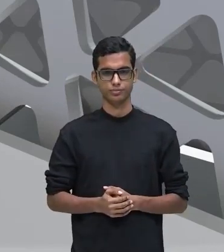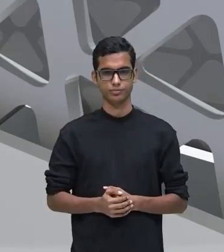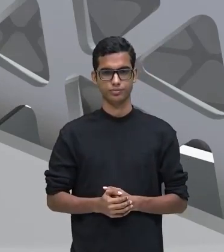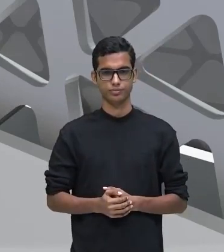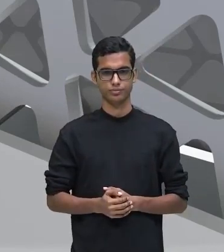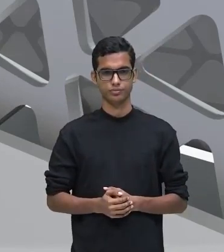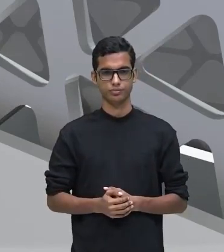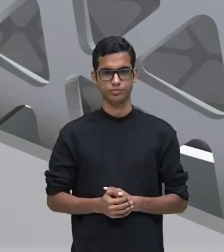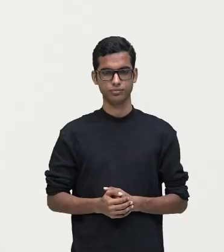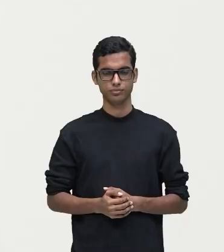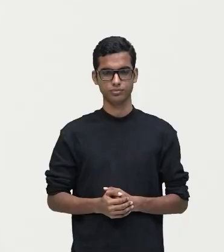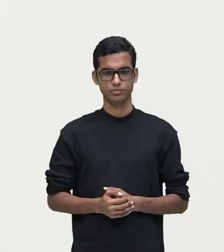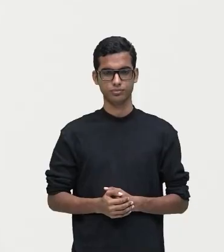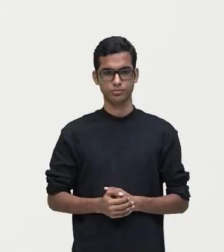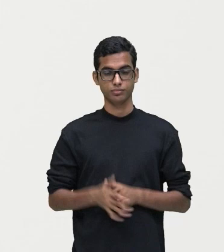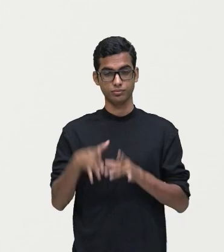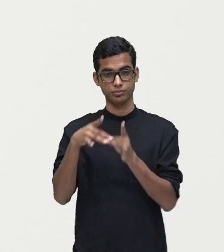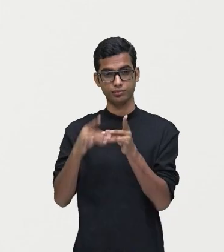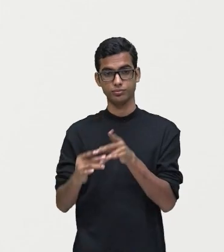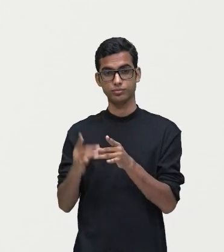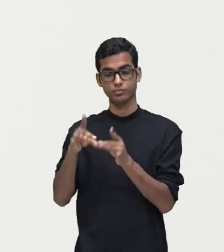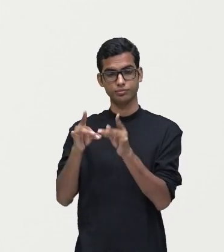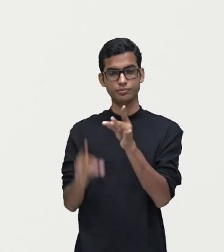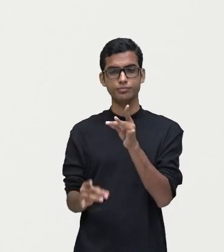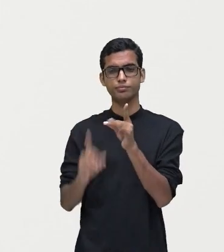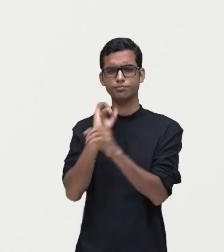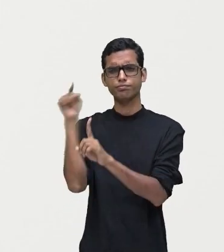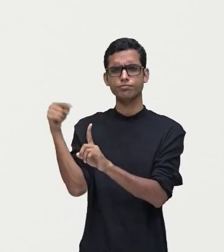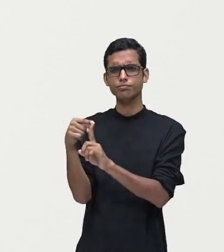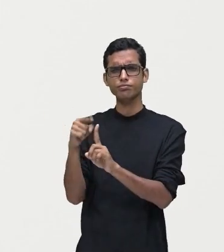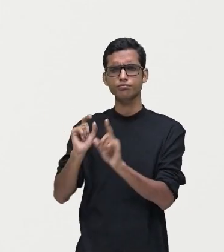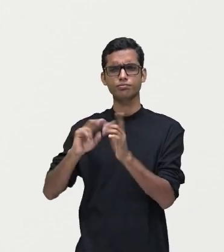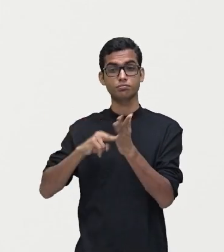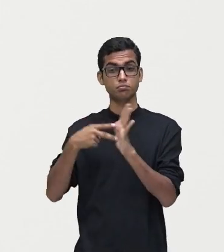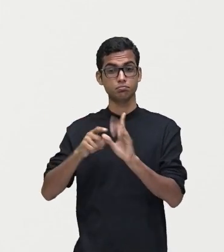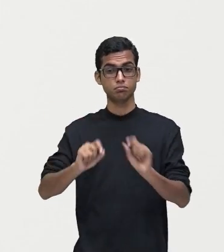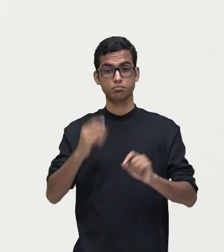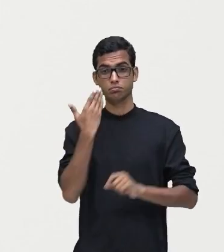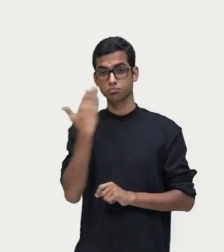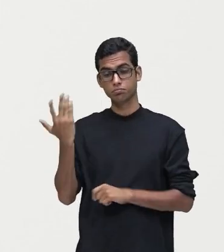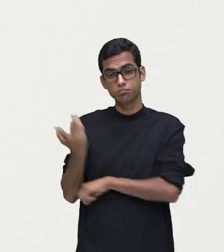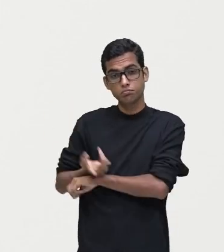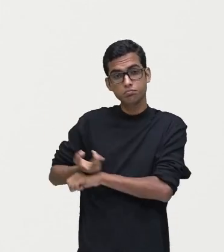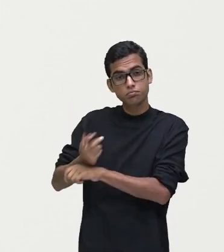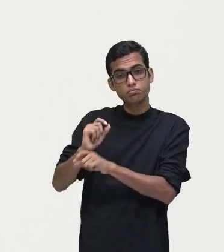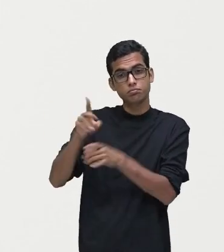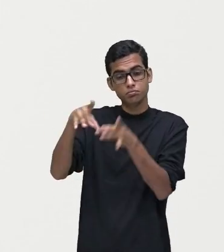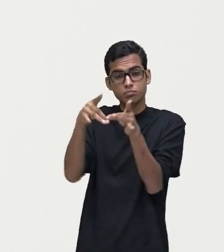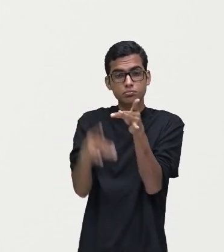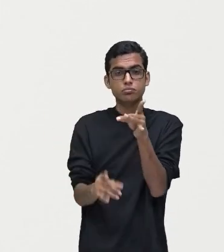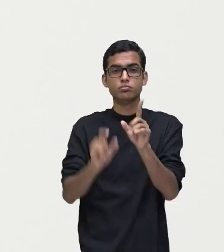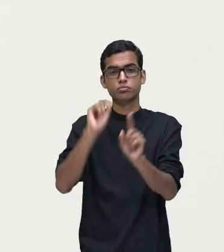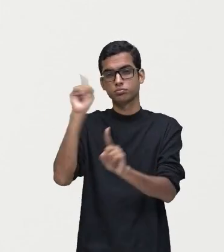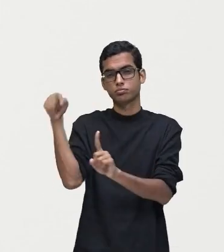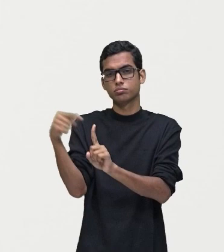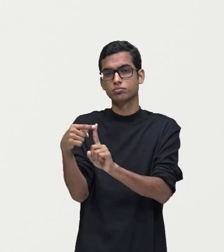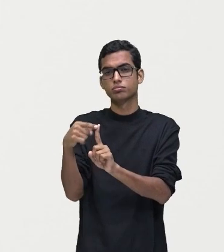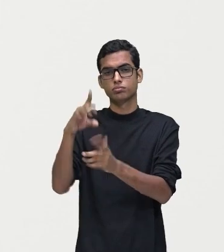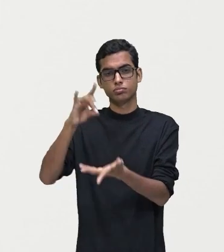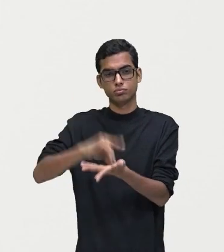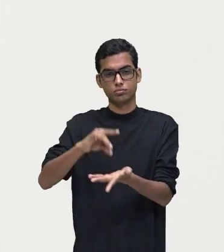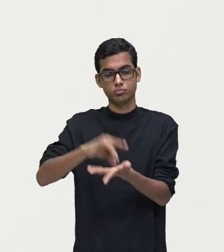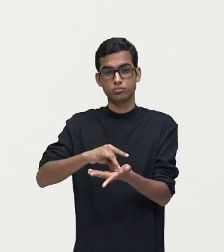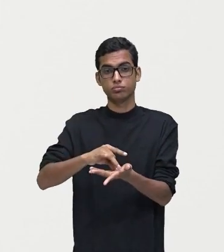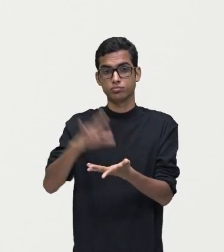objetiva. Vamos aí continuar o nosso texto. A descrição objetiva procura descrever, olha só, gente, de forma